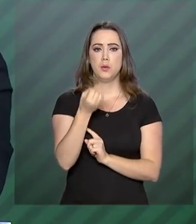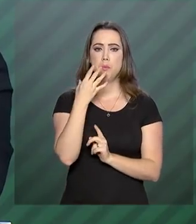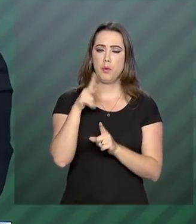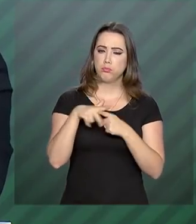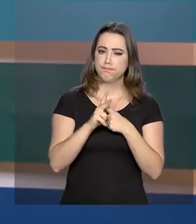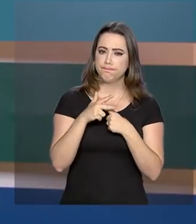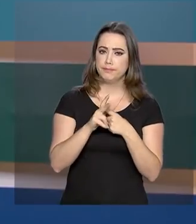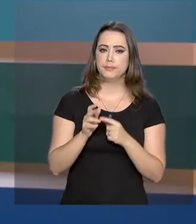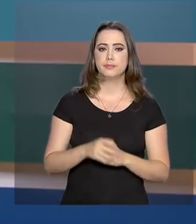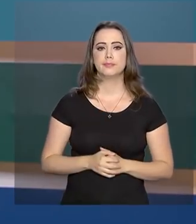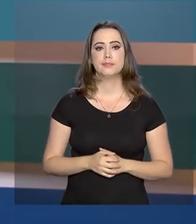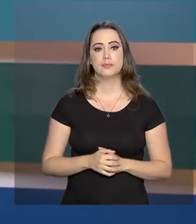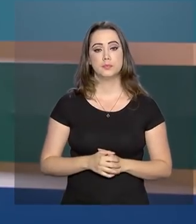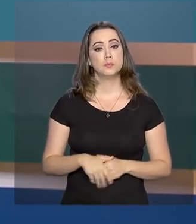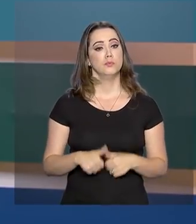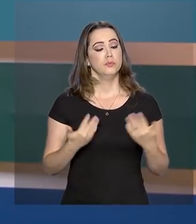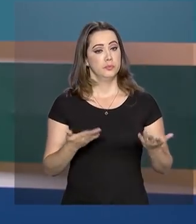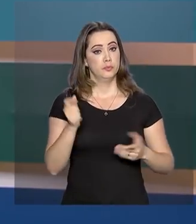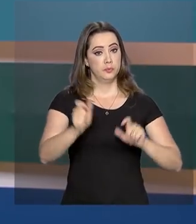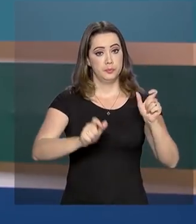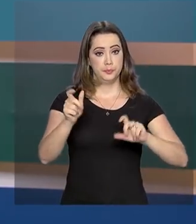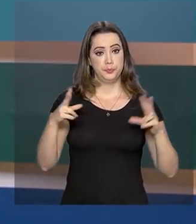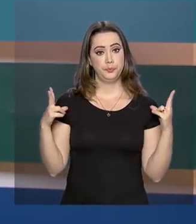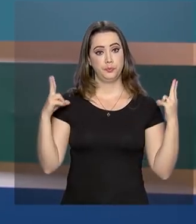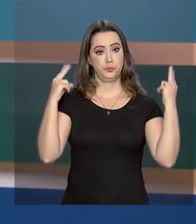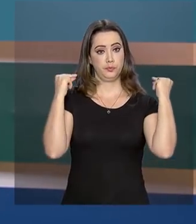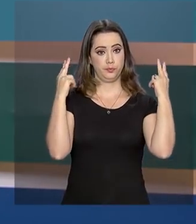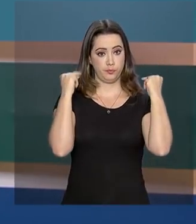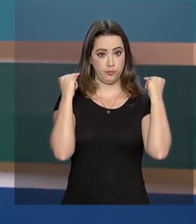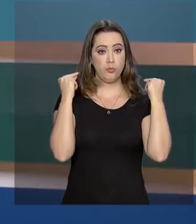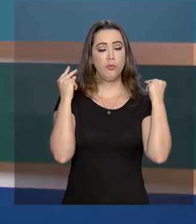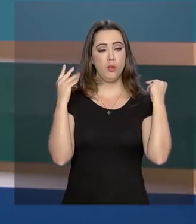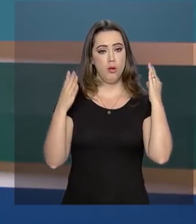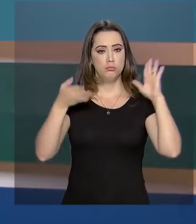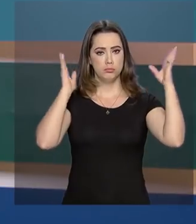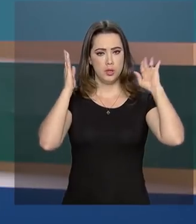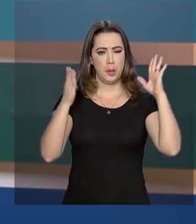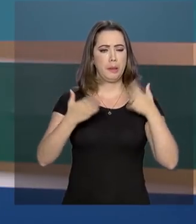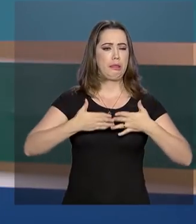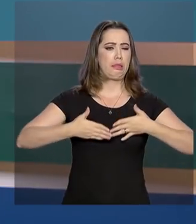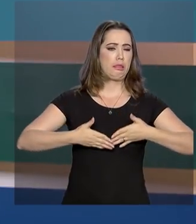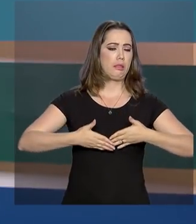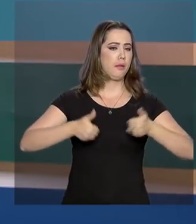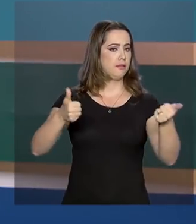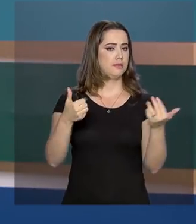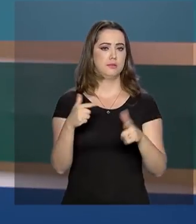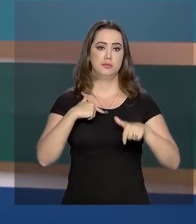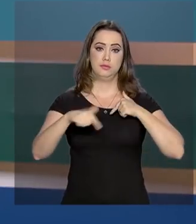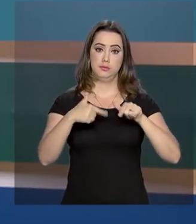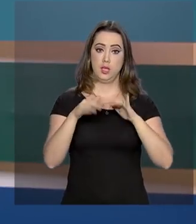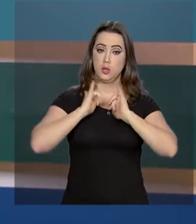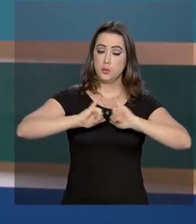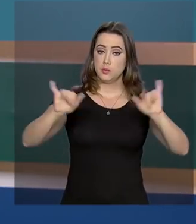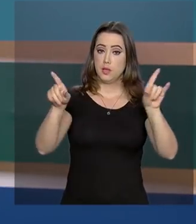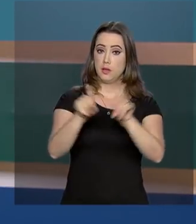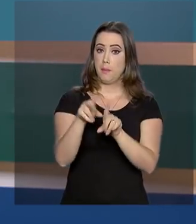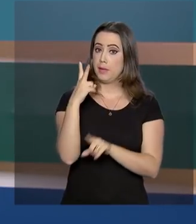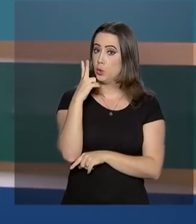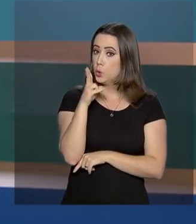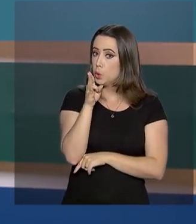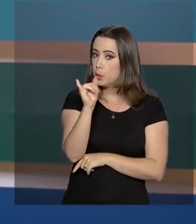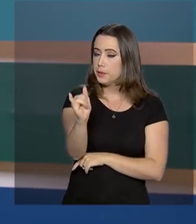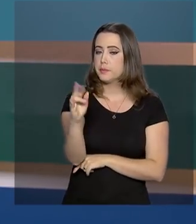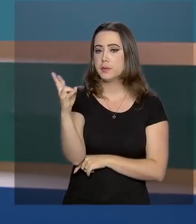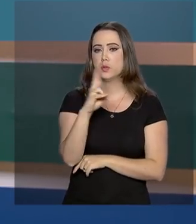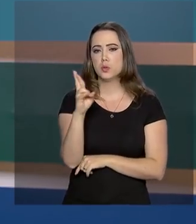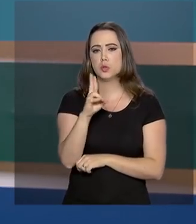manutenção. E para que os caminhoneiros tenham melhores condições de trabalho, foram anunciados também 2 bilhões de reais